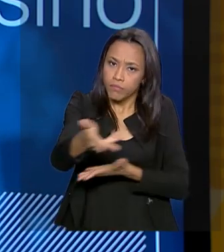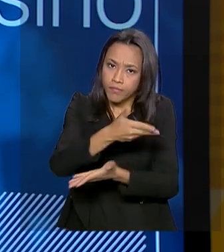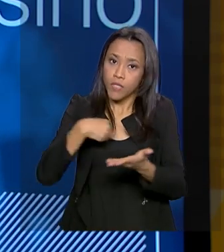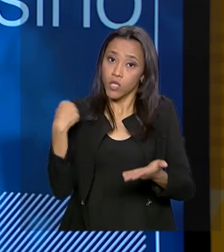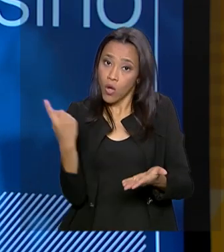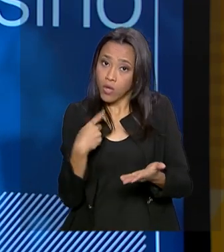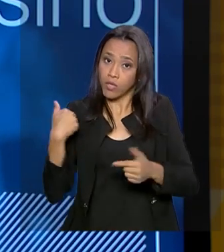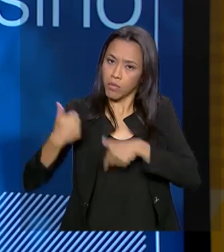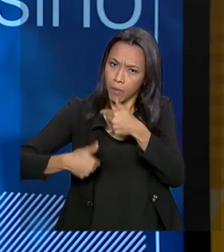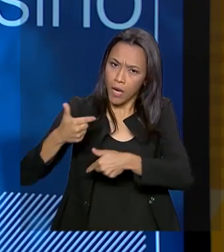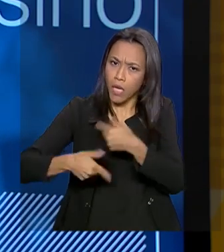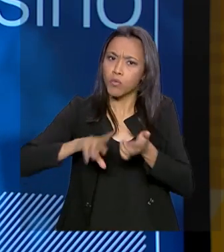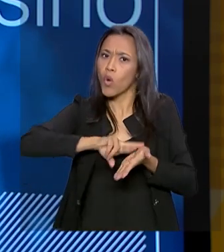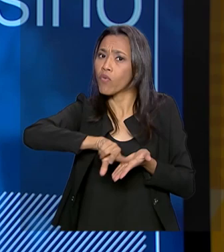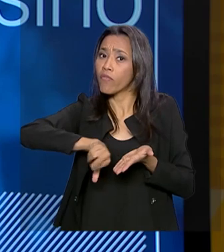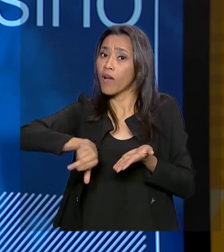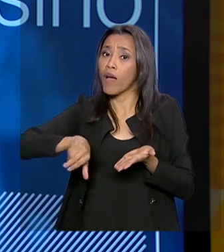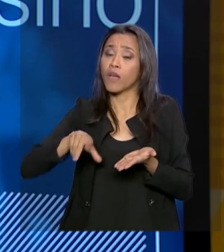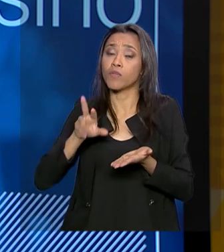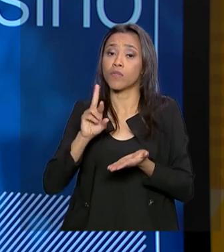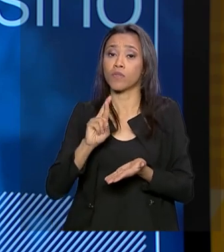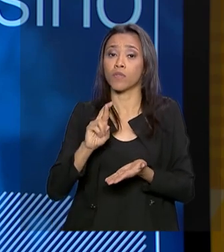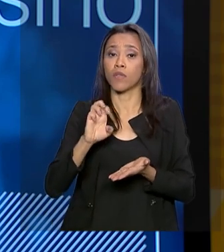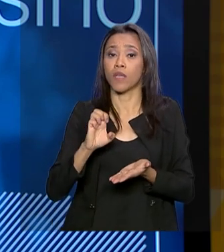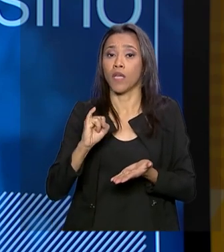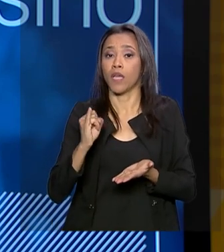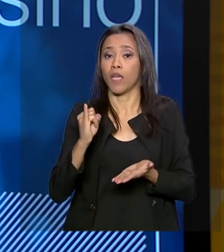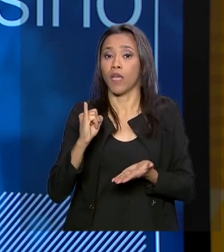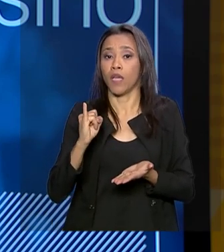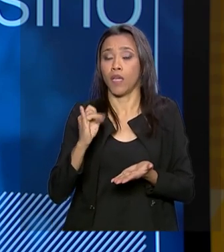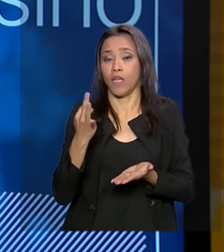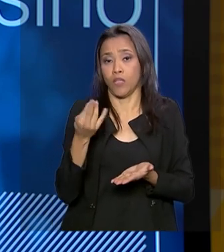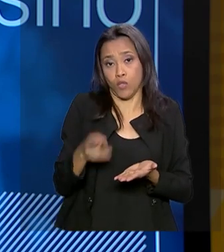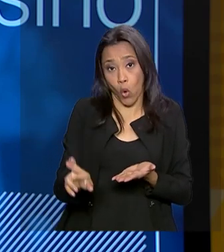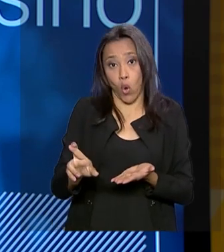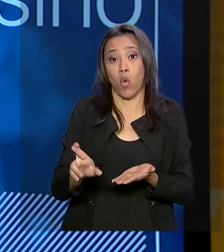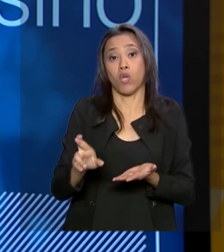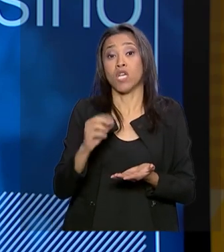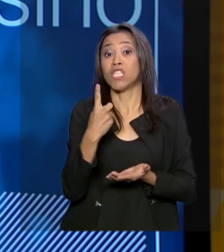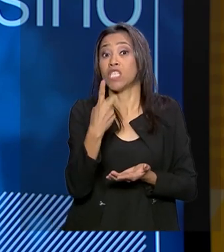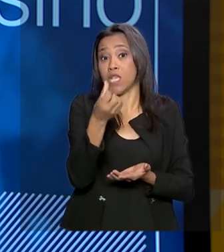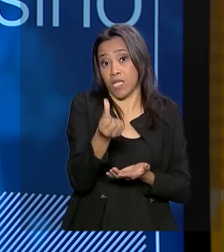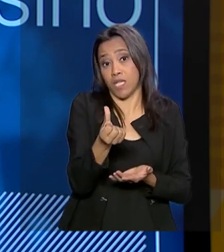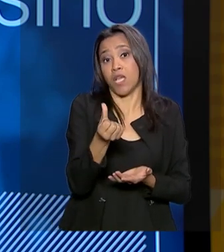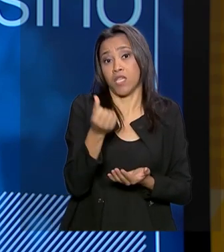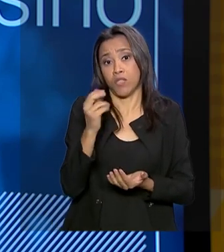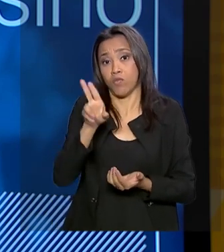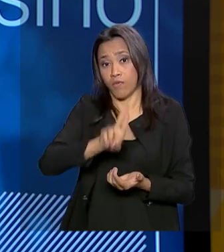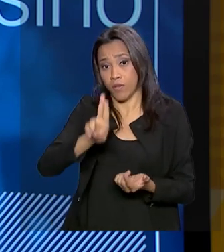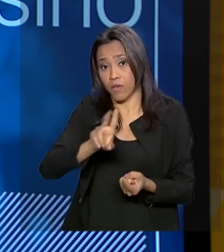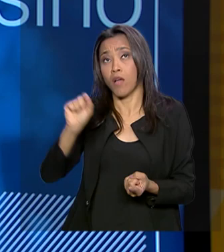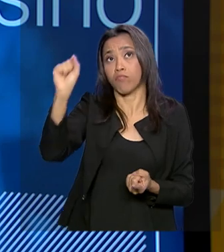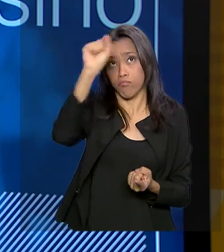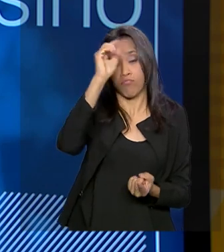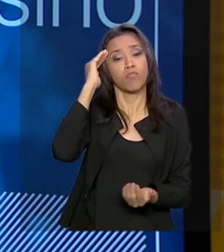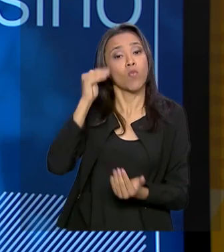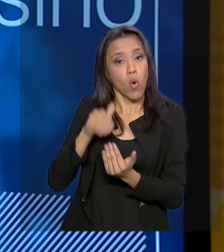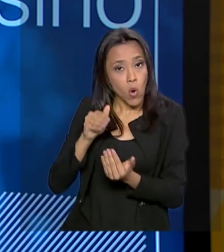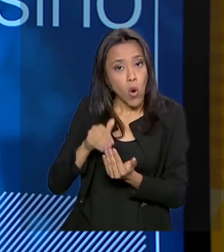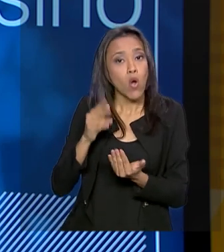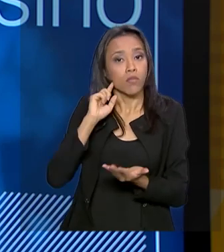trabalhando com vários reitores. bom deixar claro que pelo menos 16 reitores já estarão conosco já na largada, que é uma adesão muito forte.